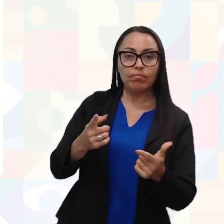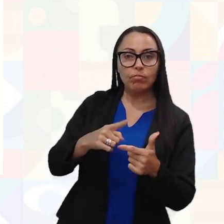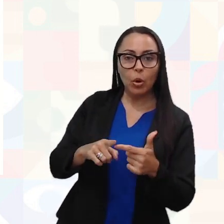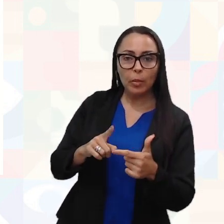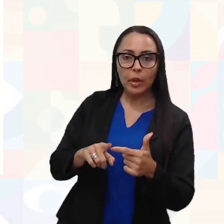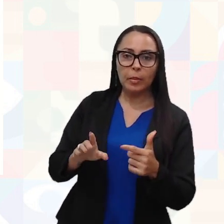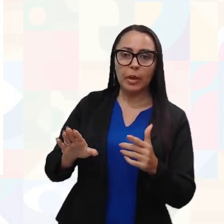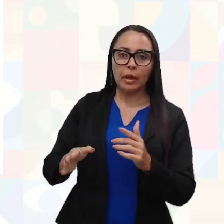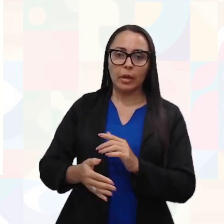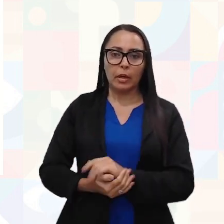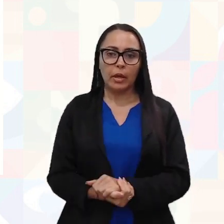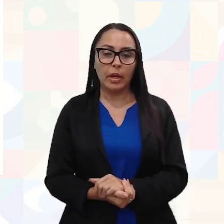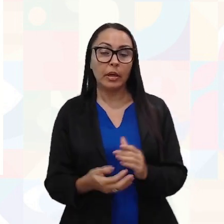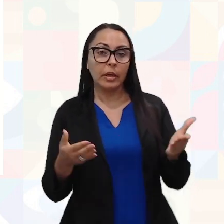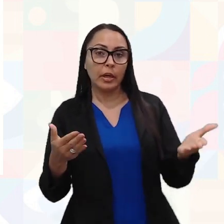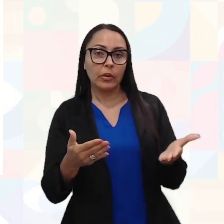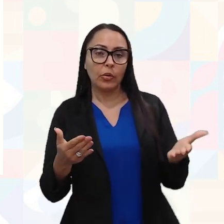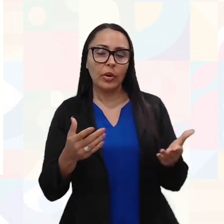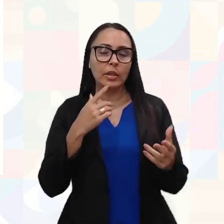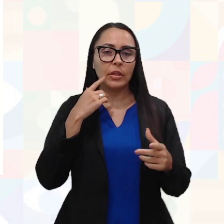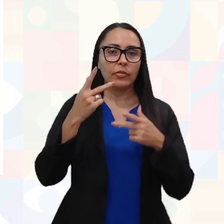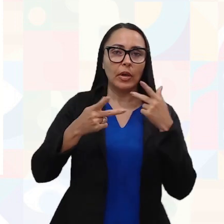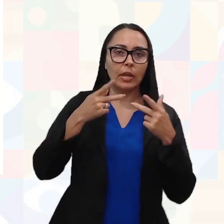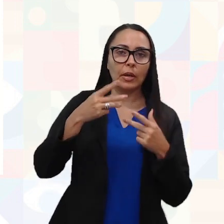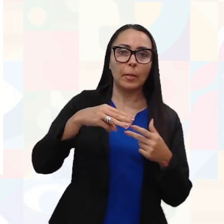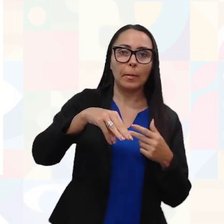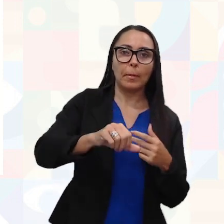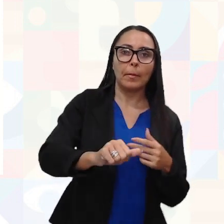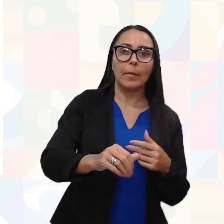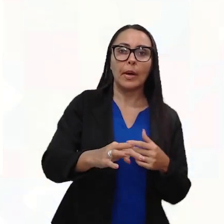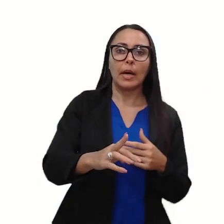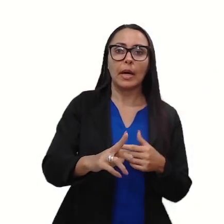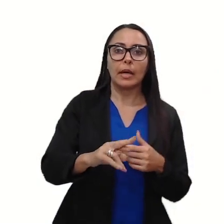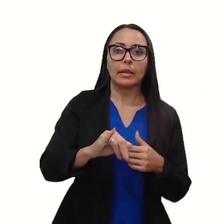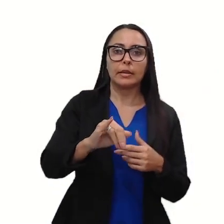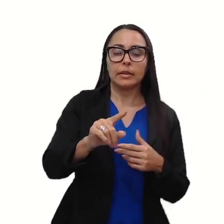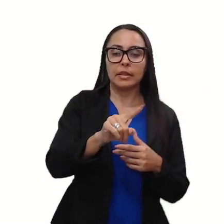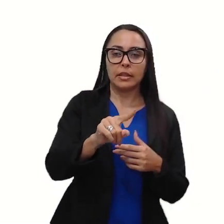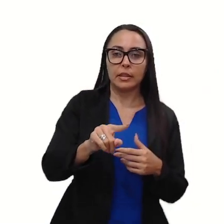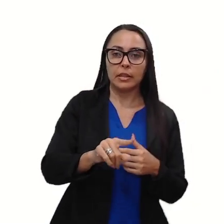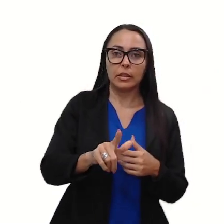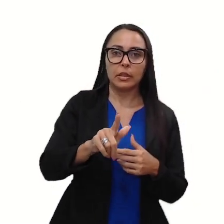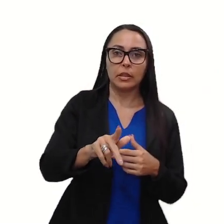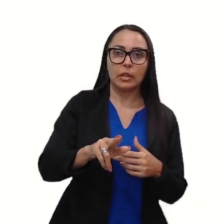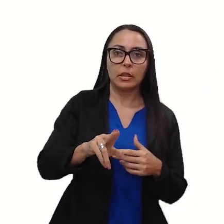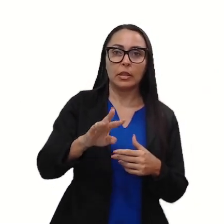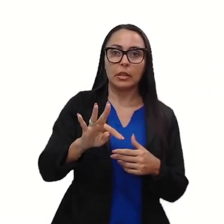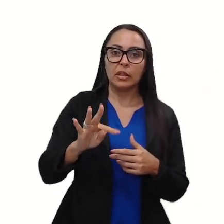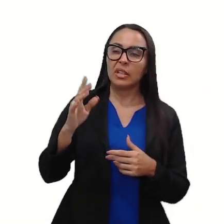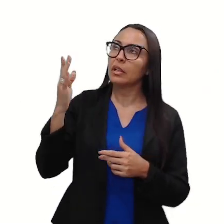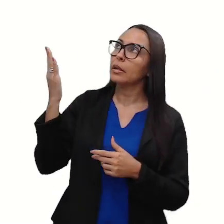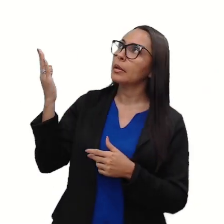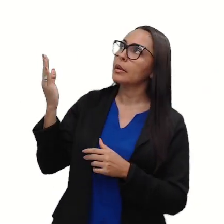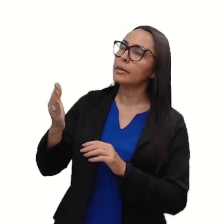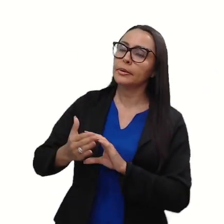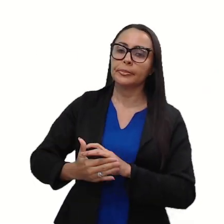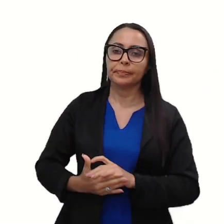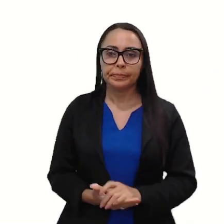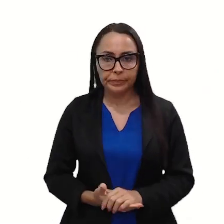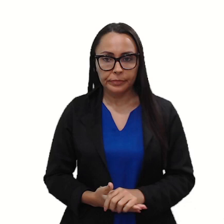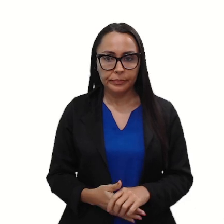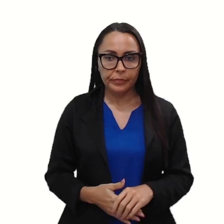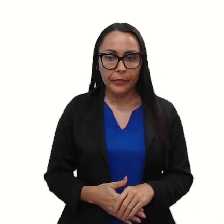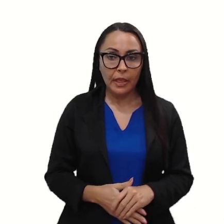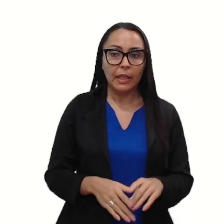E agora, chegou a hora de falarmos da nossa última ferramenta, que é a matriz GULT. A matriz